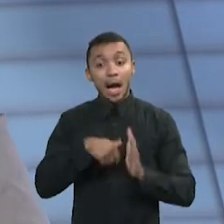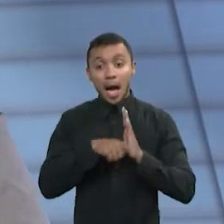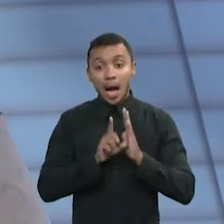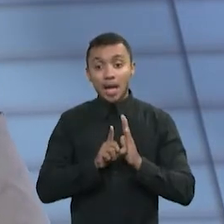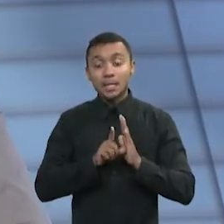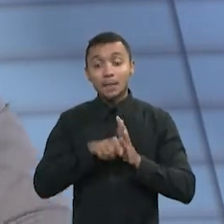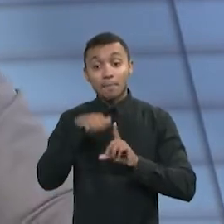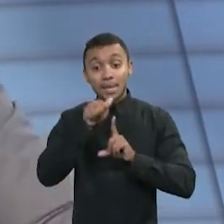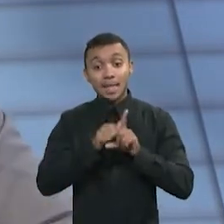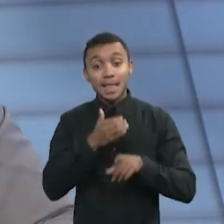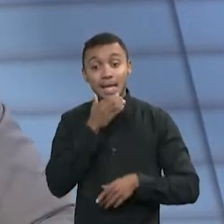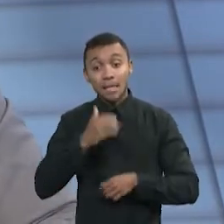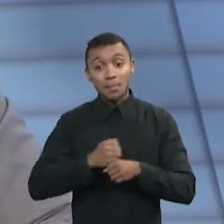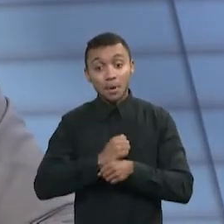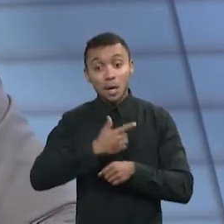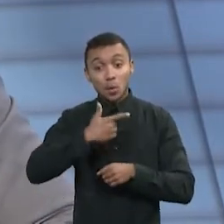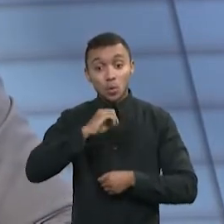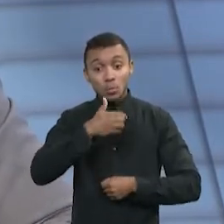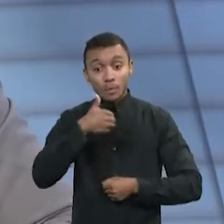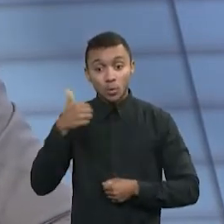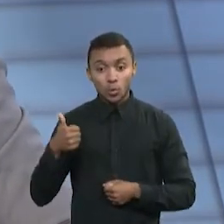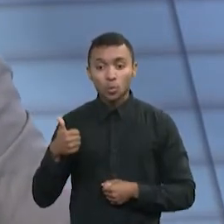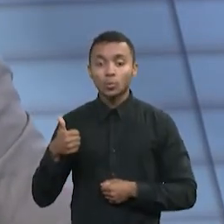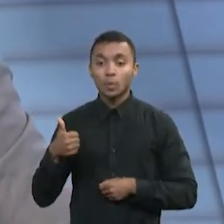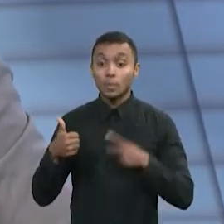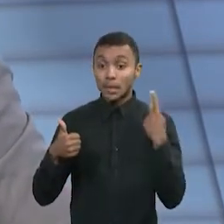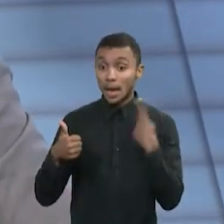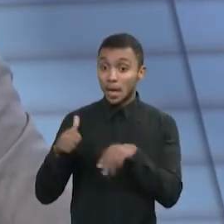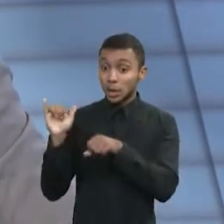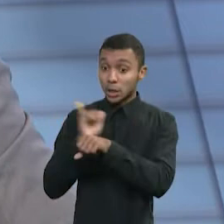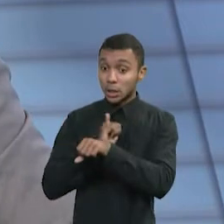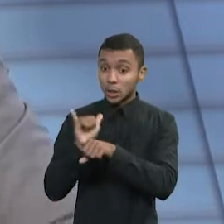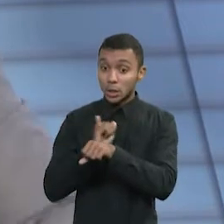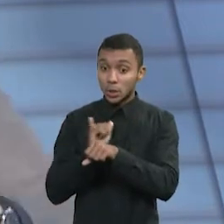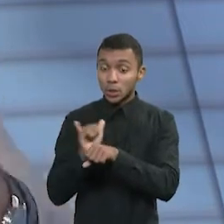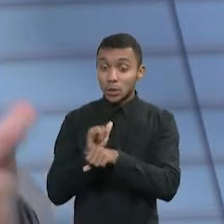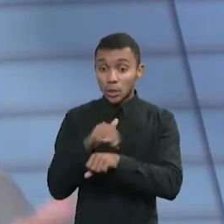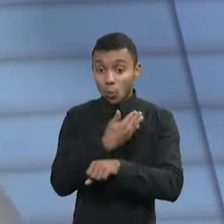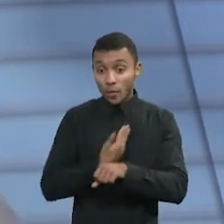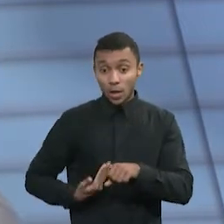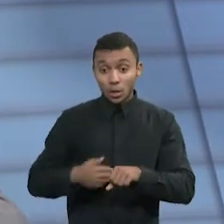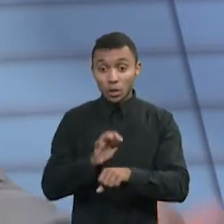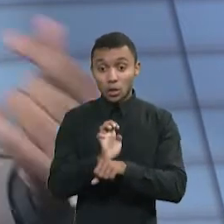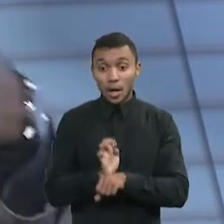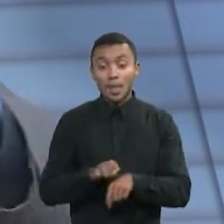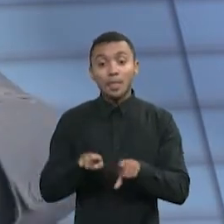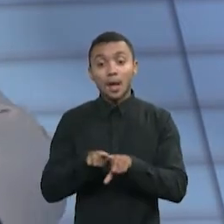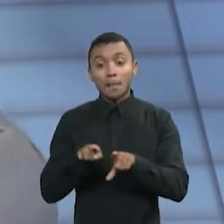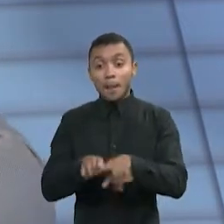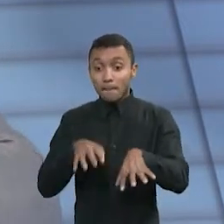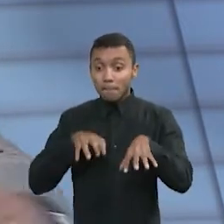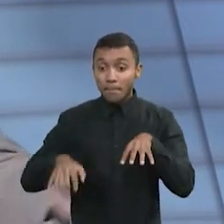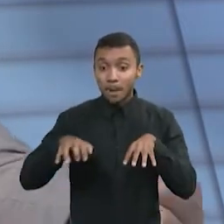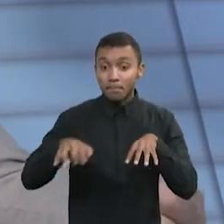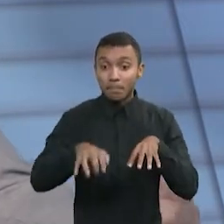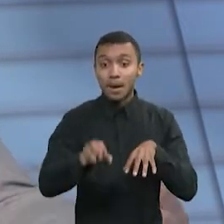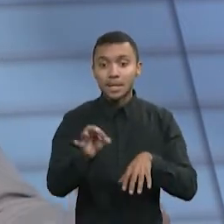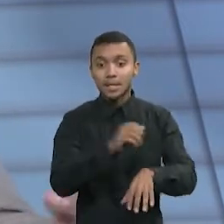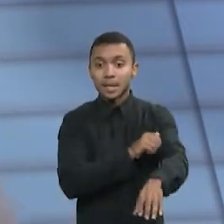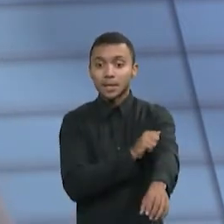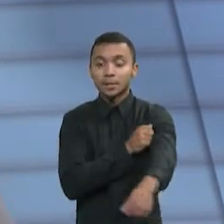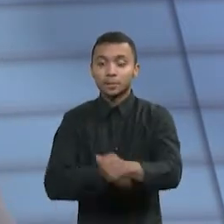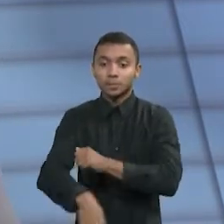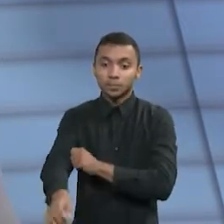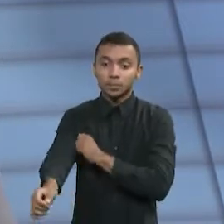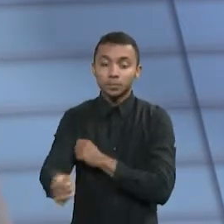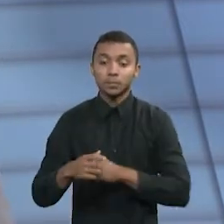2021, no qual é mais uma estratégia nesse âmbito estadual e tivemos um refis municipal. Por fim, veio